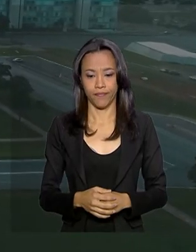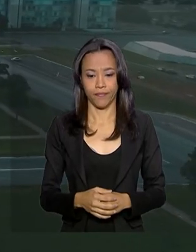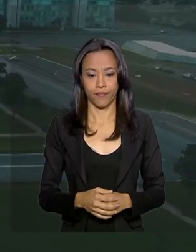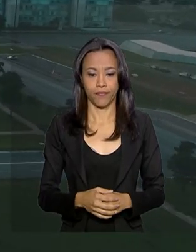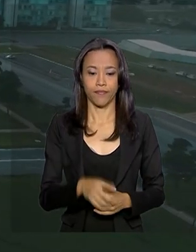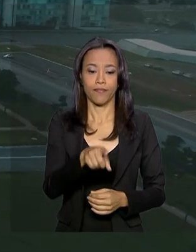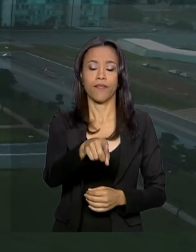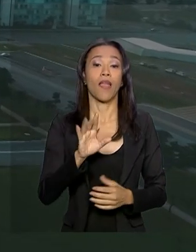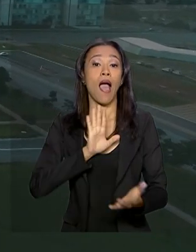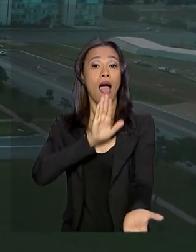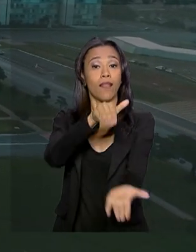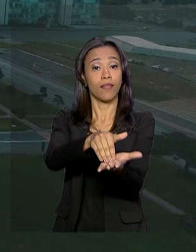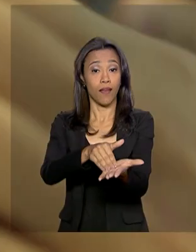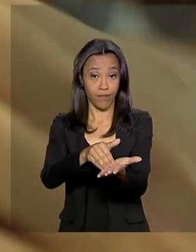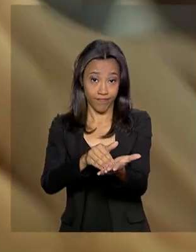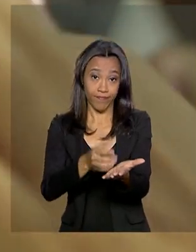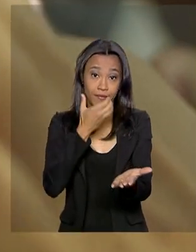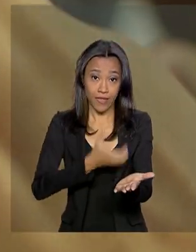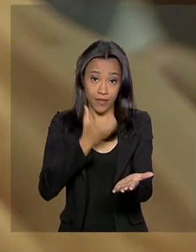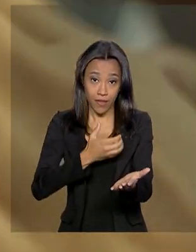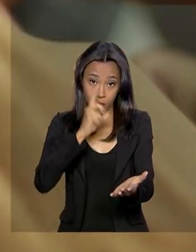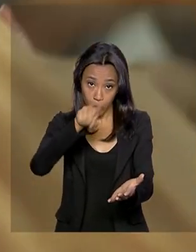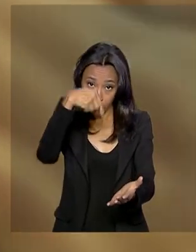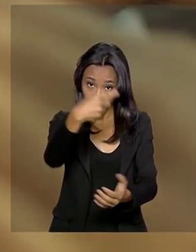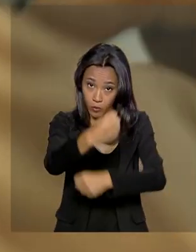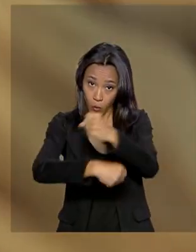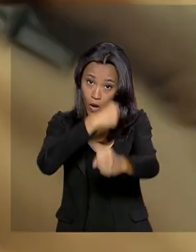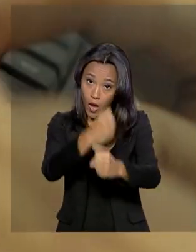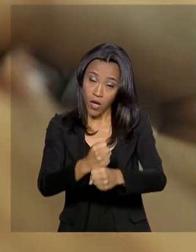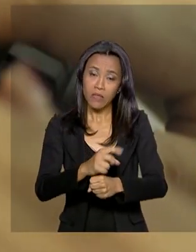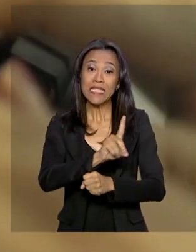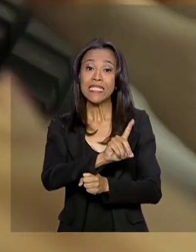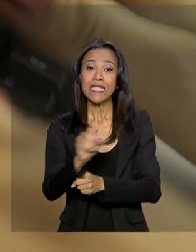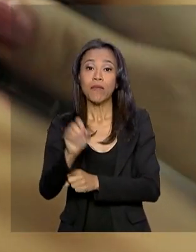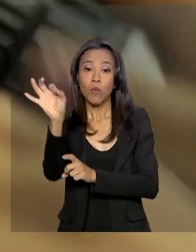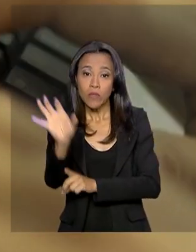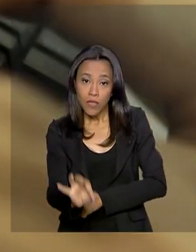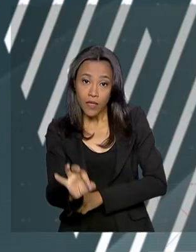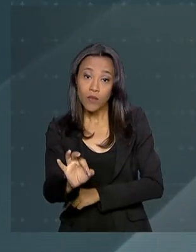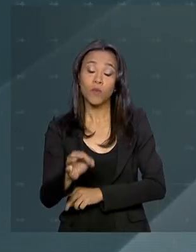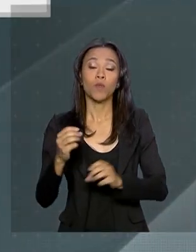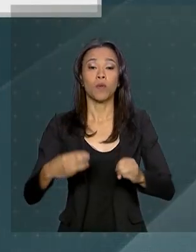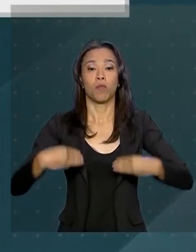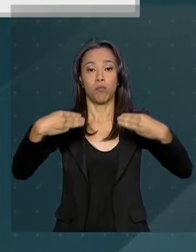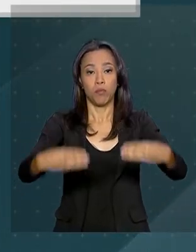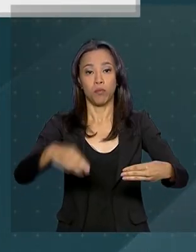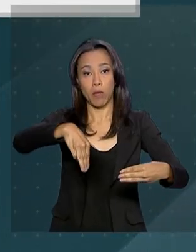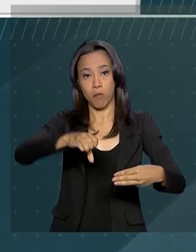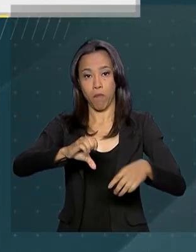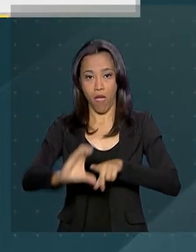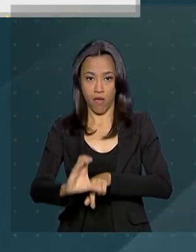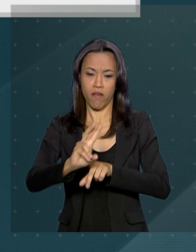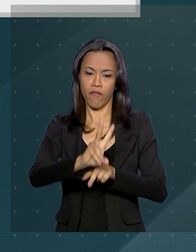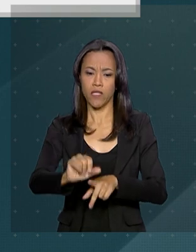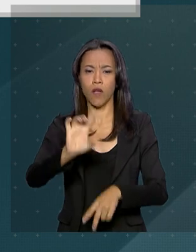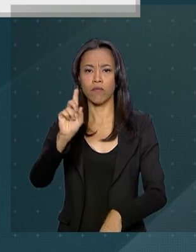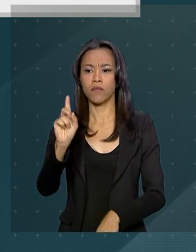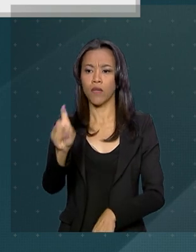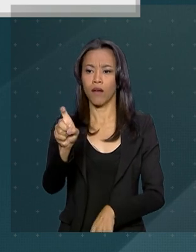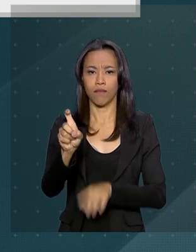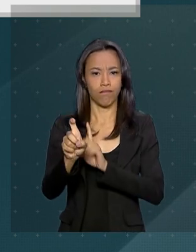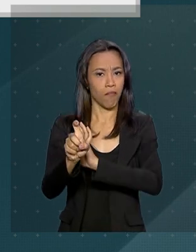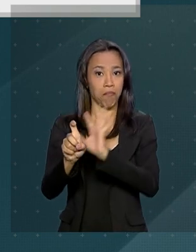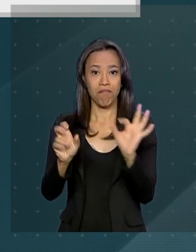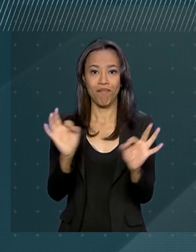Até dezembro do ano que vem, 100% dos serviços oferecidos pelo Ministério da Educação estarão disponíveis a um clique no